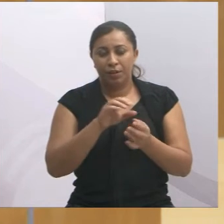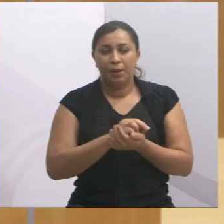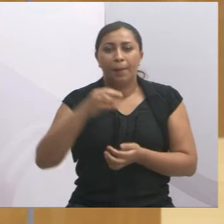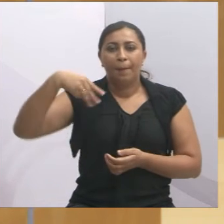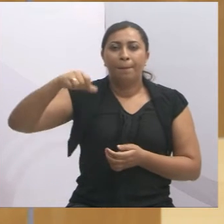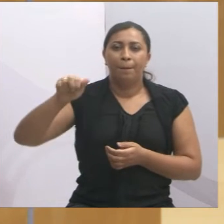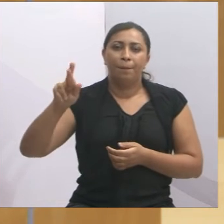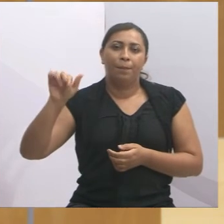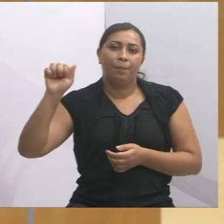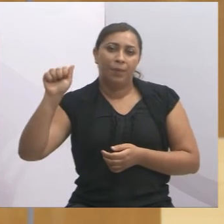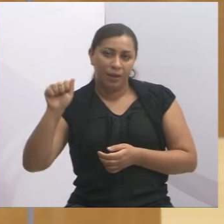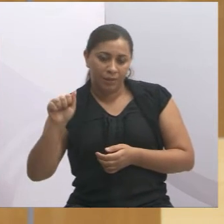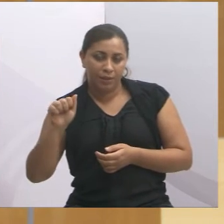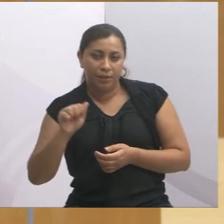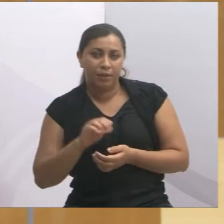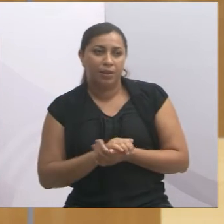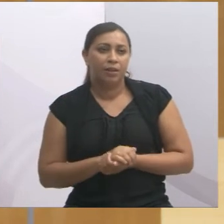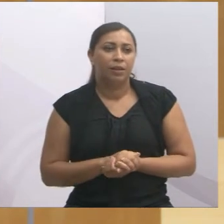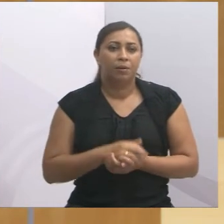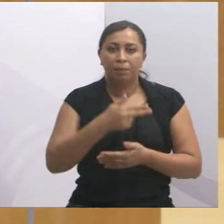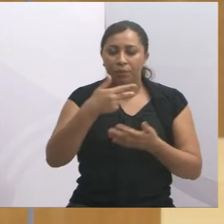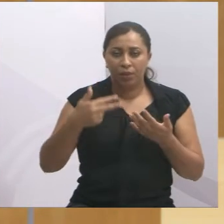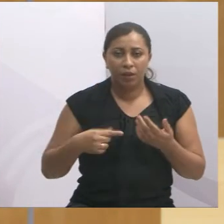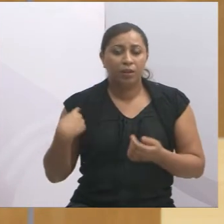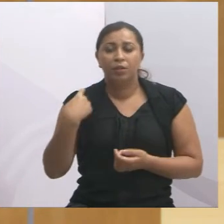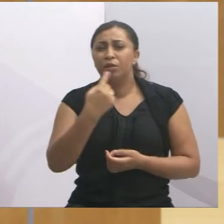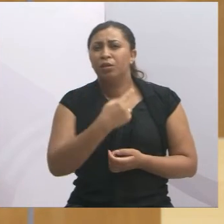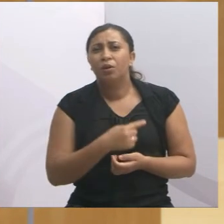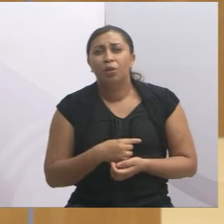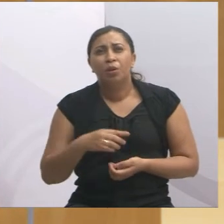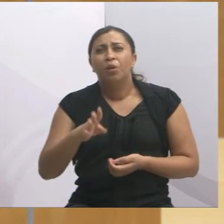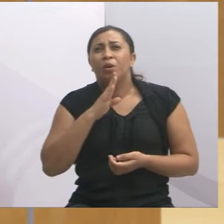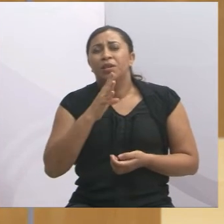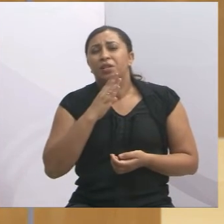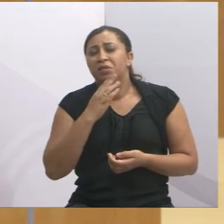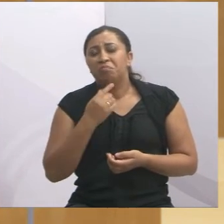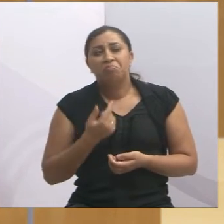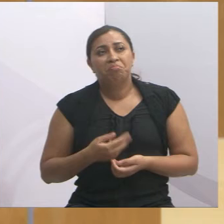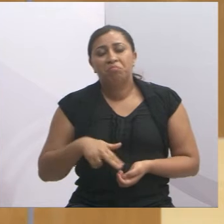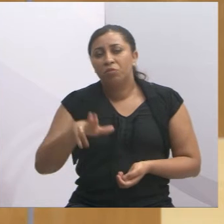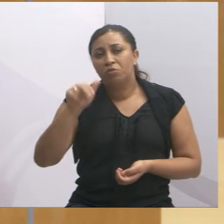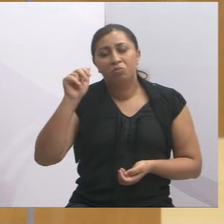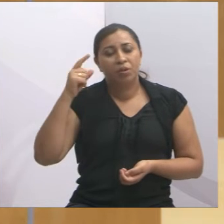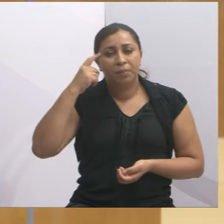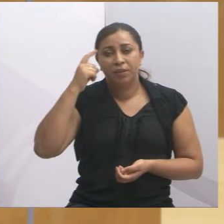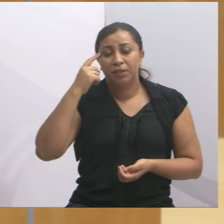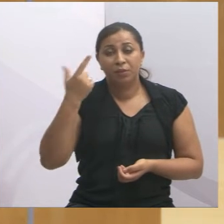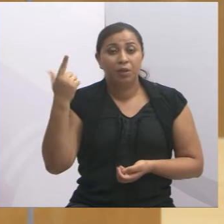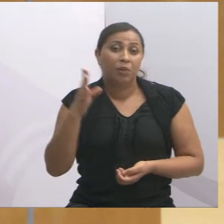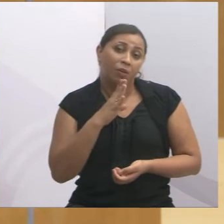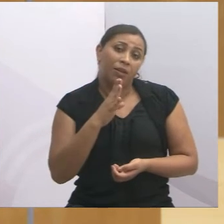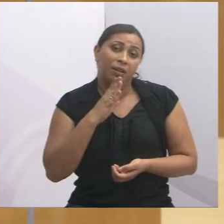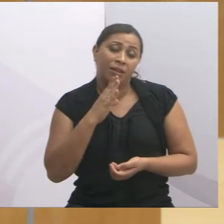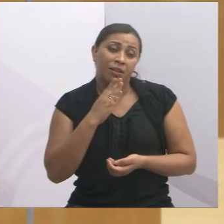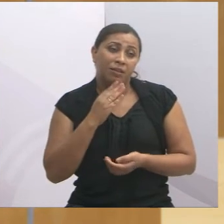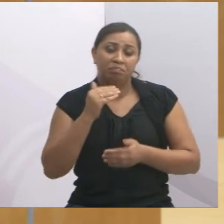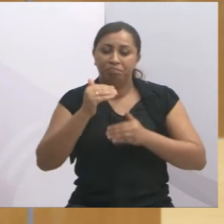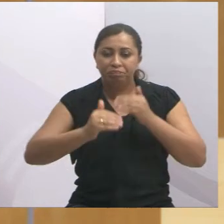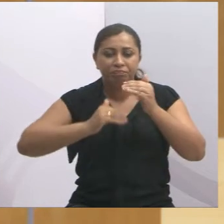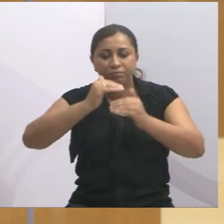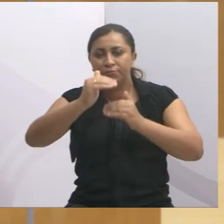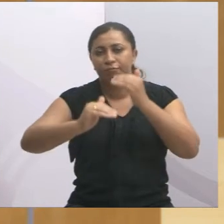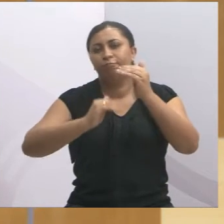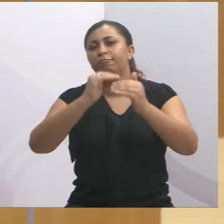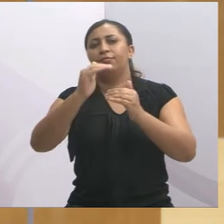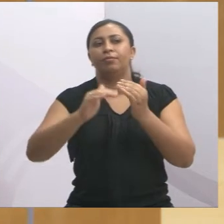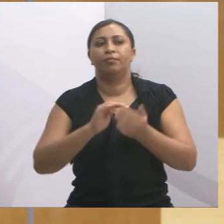Tereza, a Silvia Albardi, foi pessoa que eu conheci, que eu acho que eu nunca sonhava em conhecer na minha vida, então tudo isso, essa caminhada desse